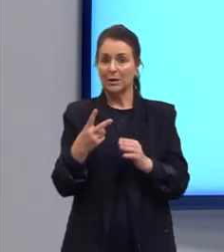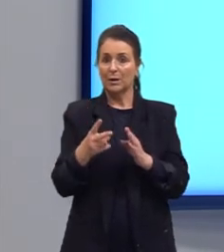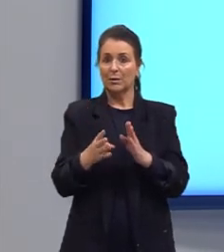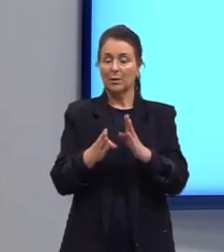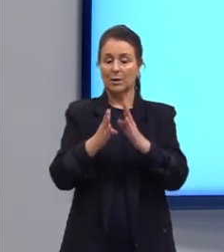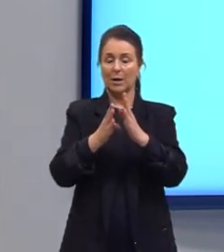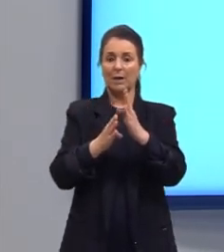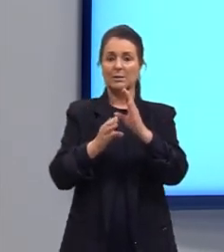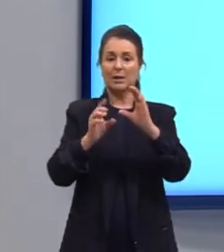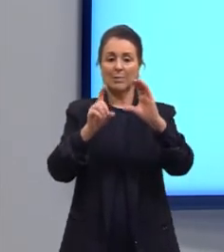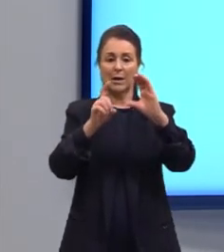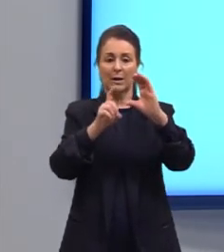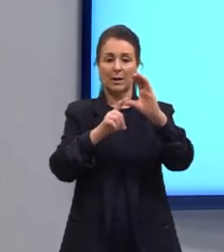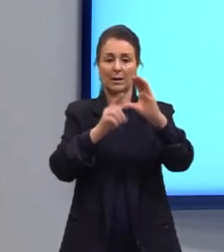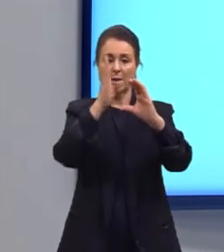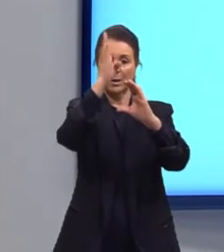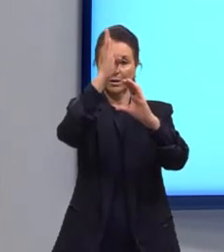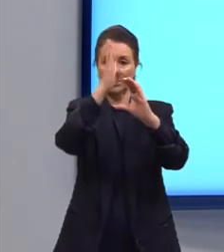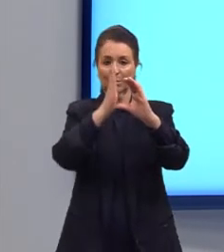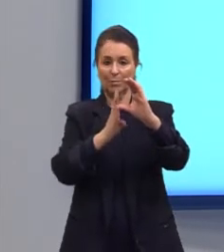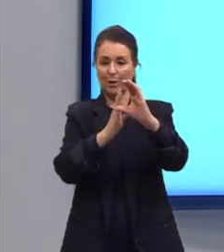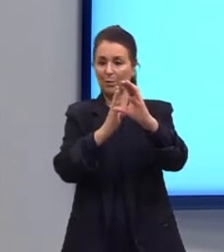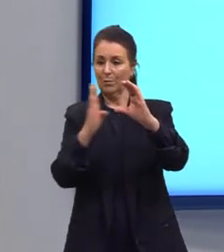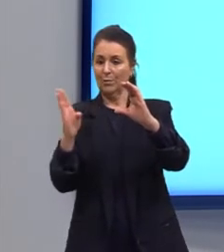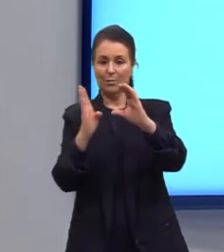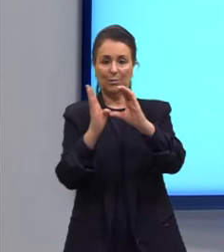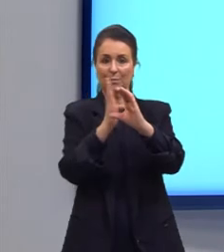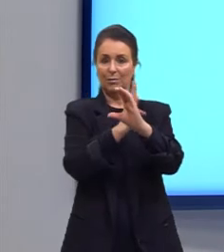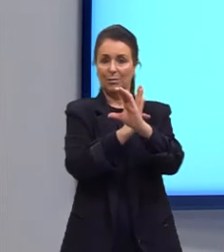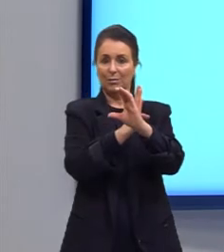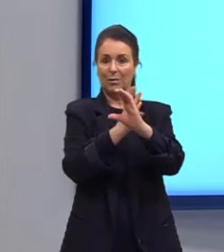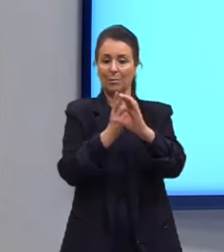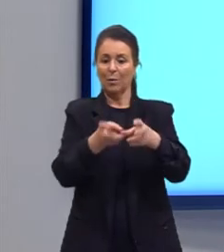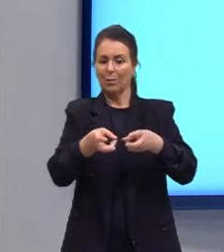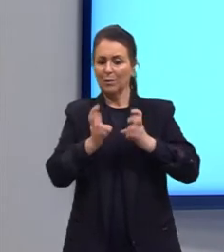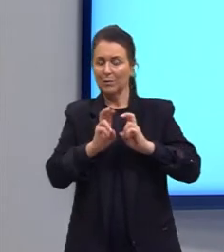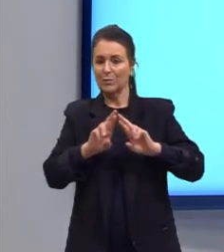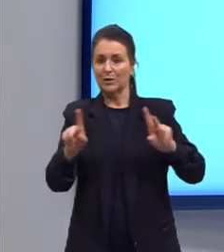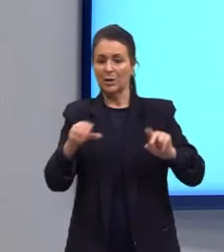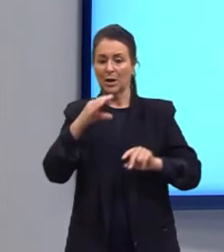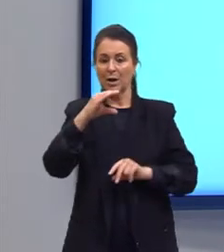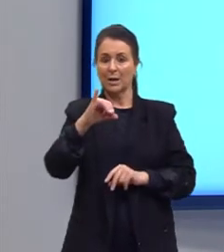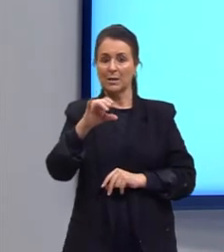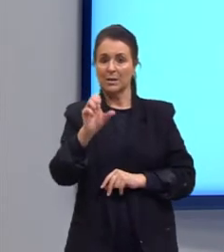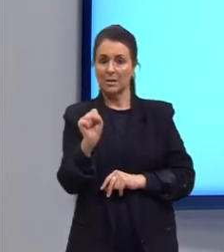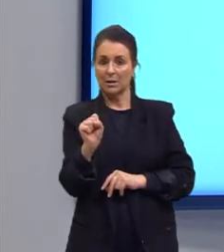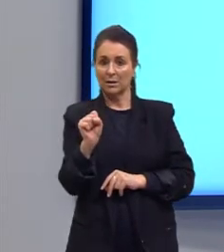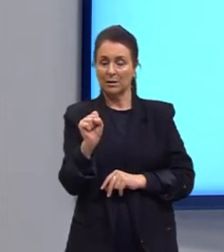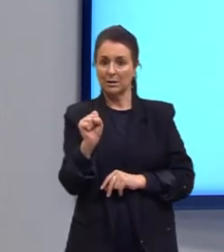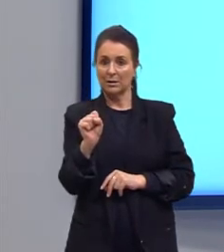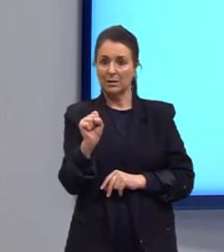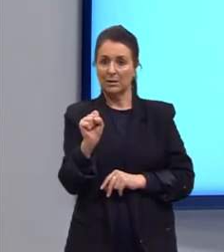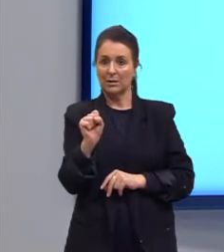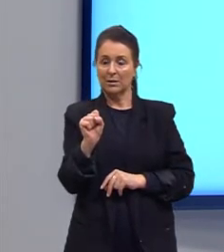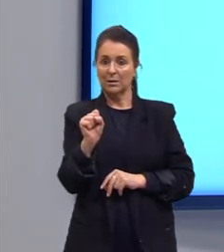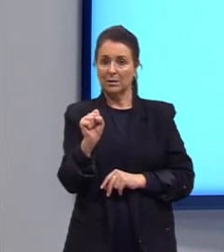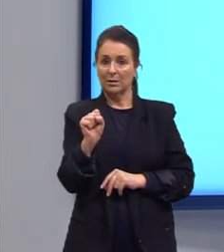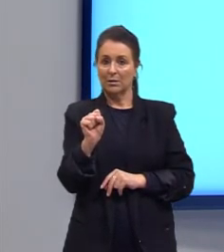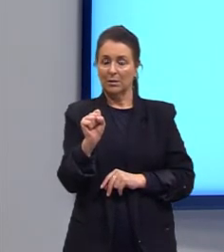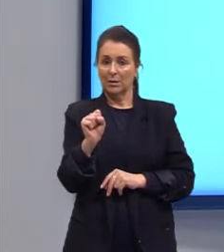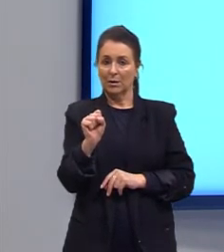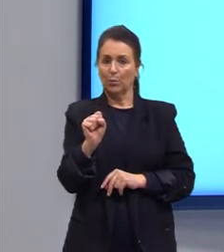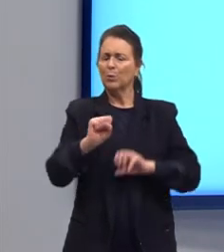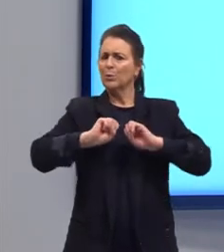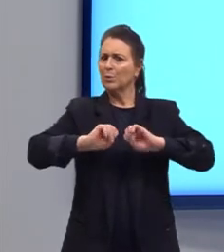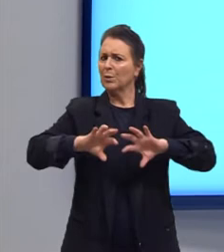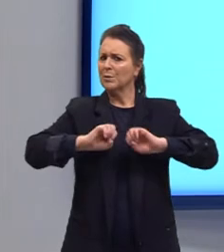a minha cadeia no meio para conseguir ver a diferença. A cis, a gente, quando eu dou aula,